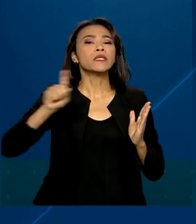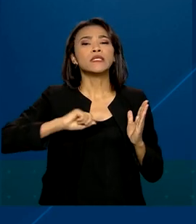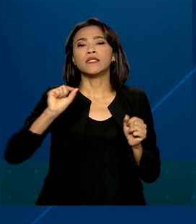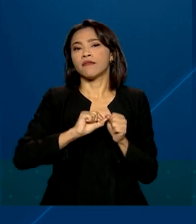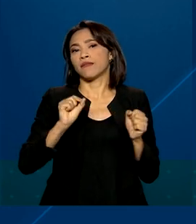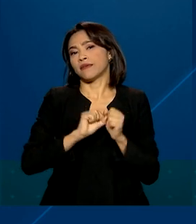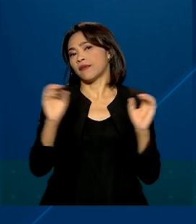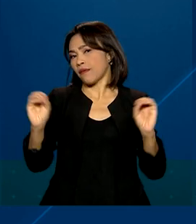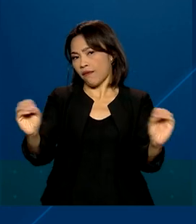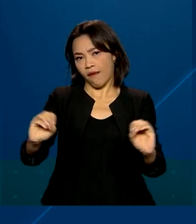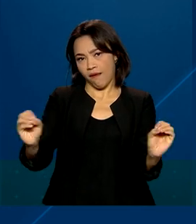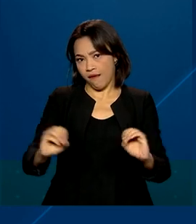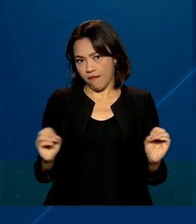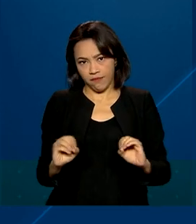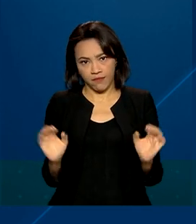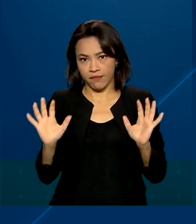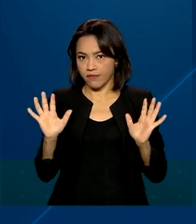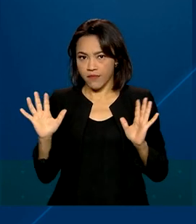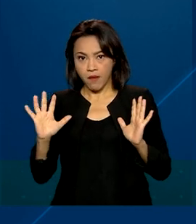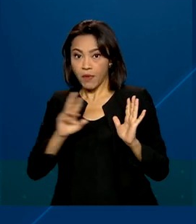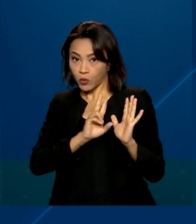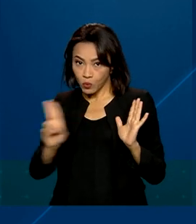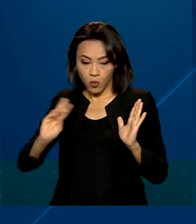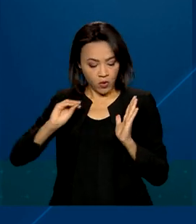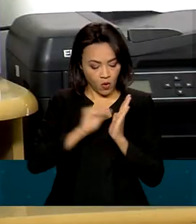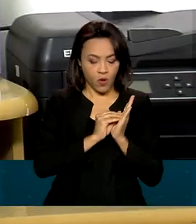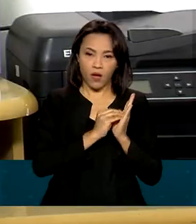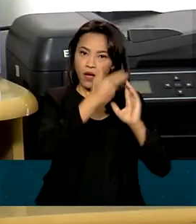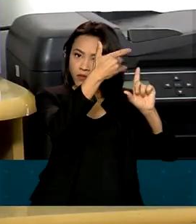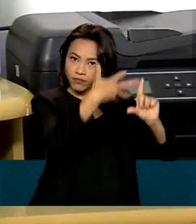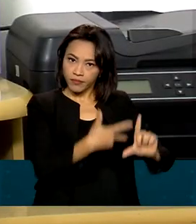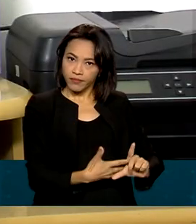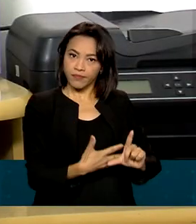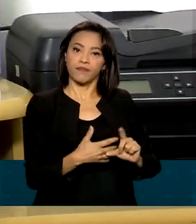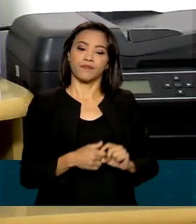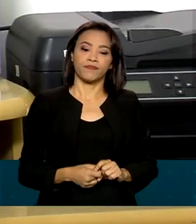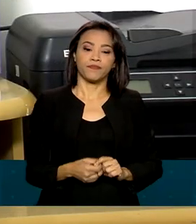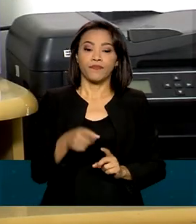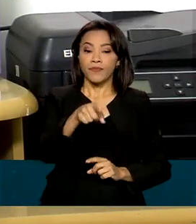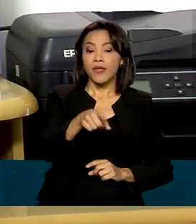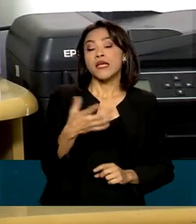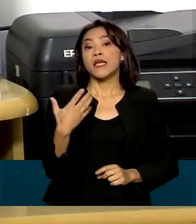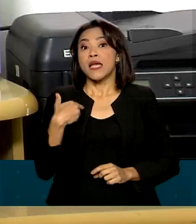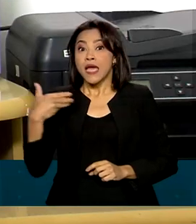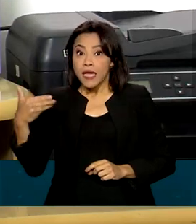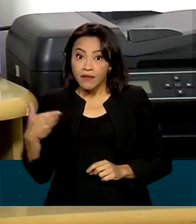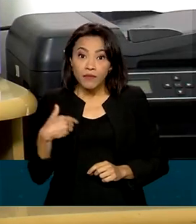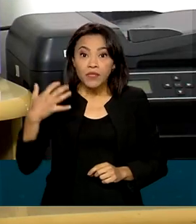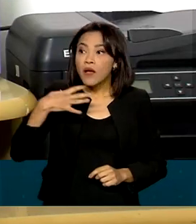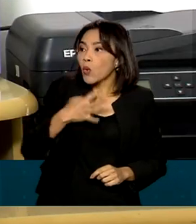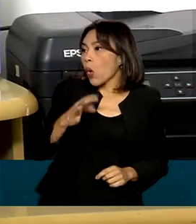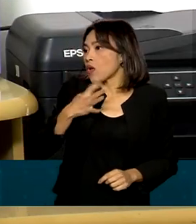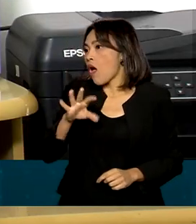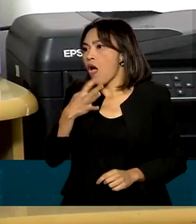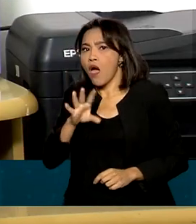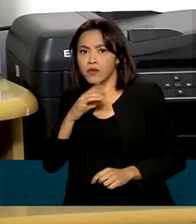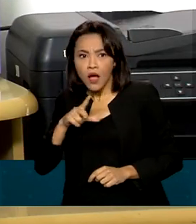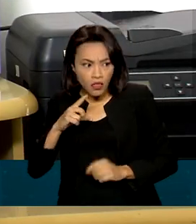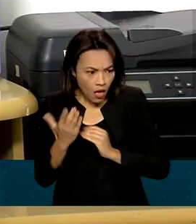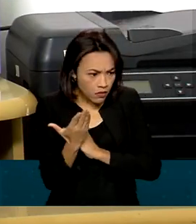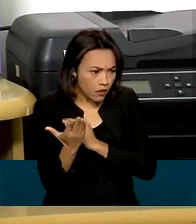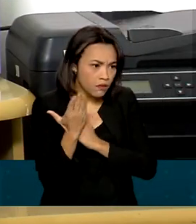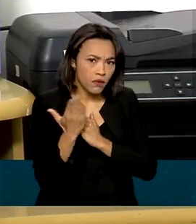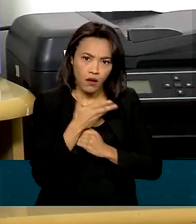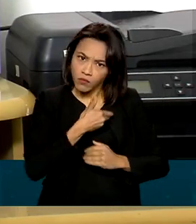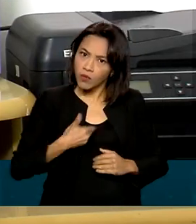nada do ponto de vista da sua inserção nessa base de dados. Às vezes, benefícios desconhecidos, nós poderemos